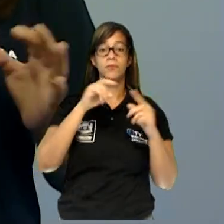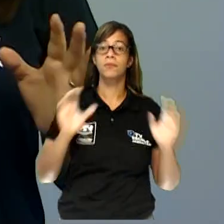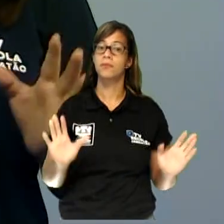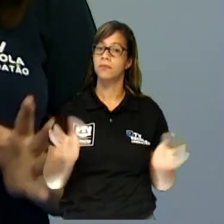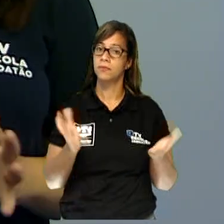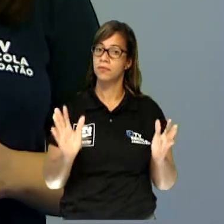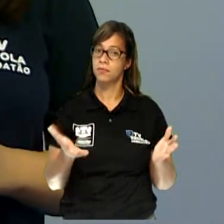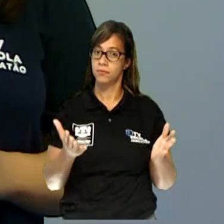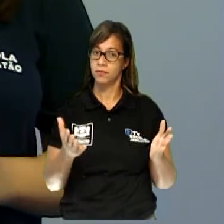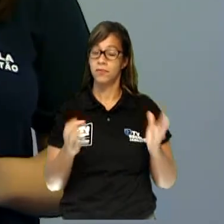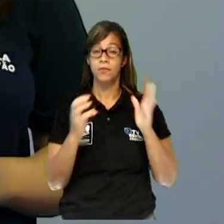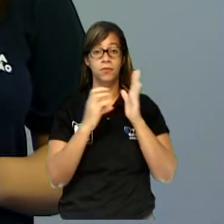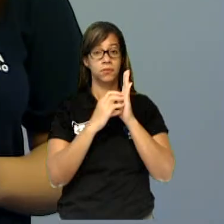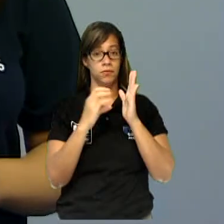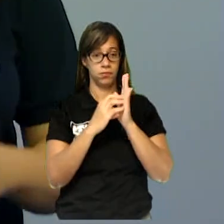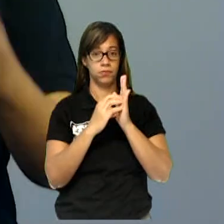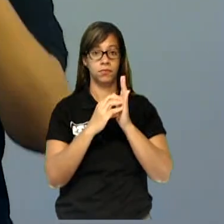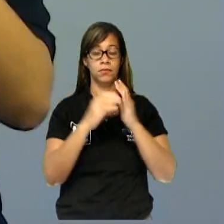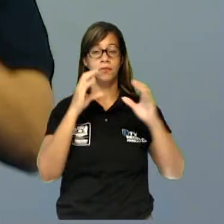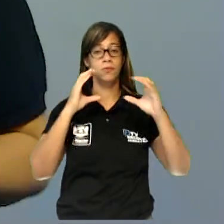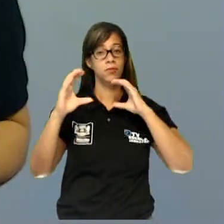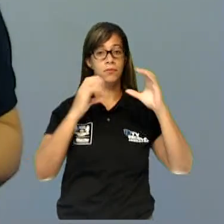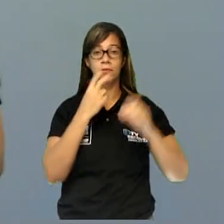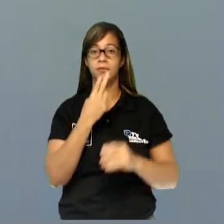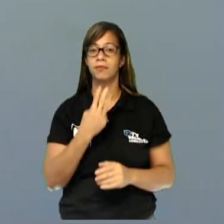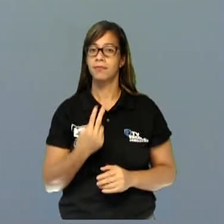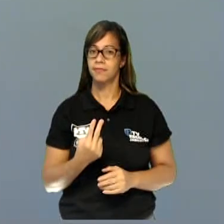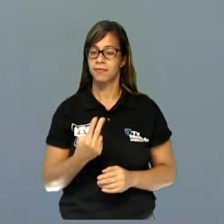conceito de comunicação e linguagem. Vem comigo?